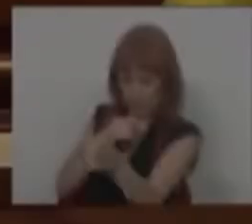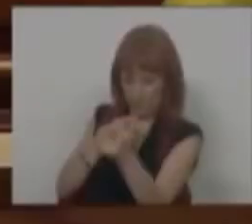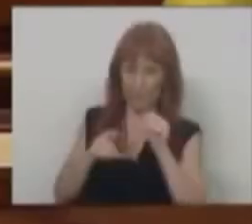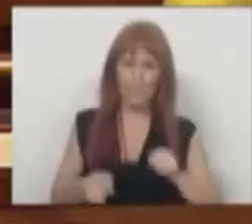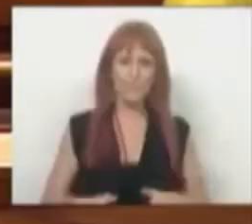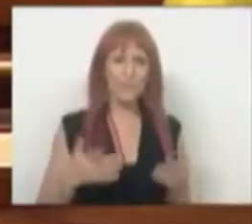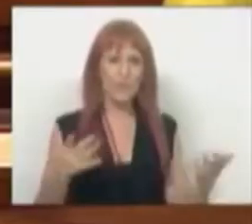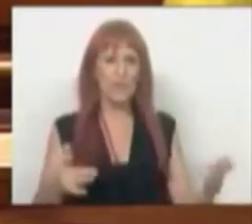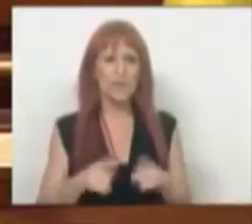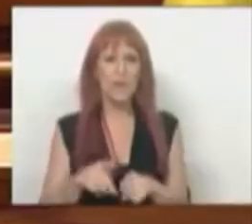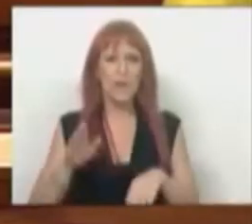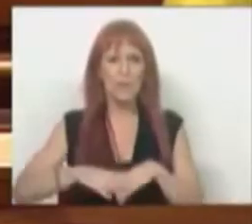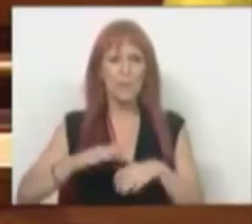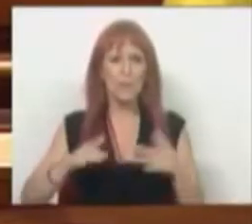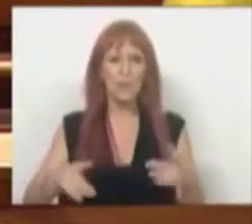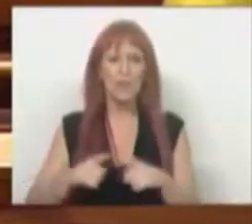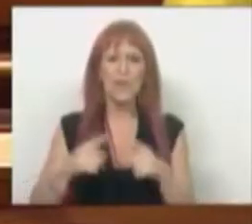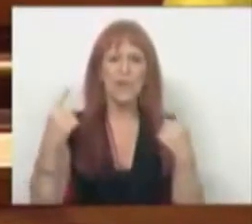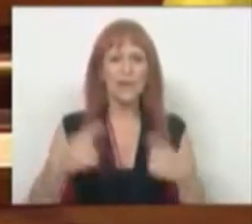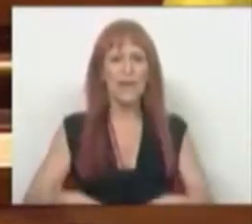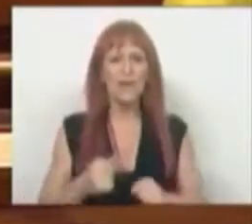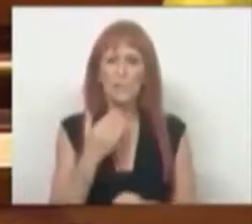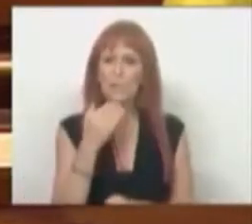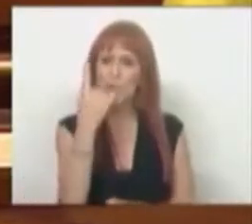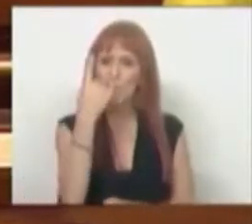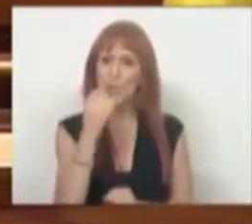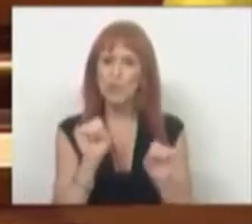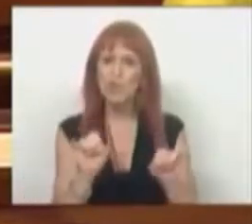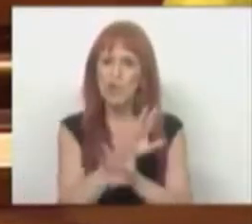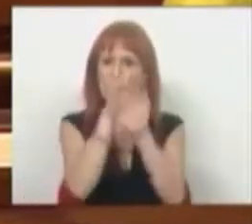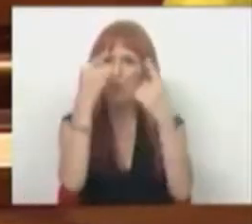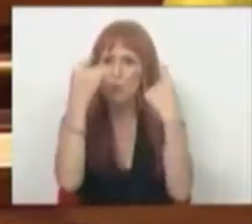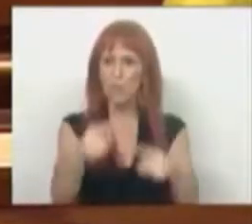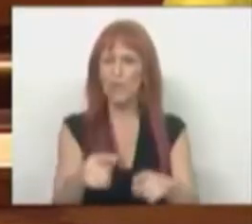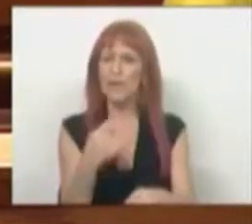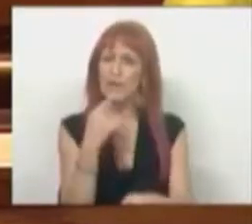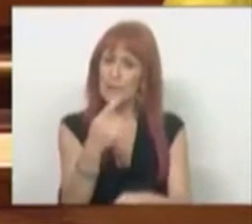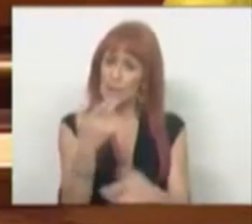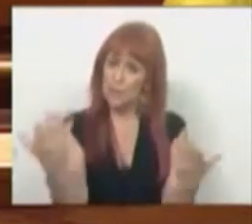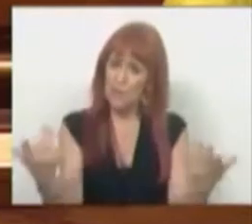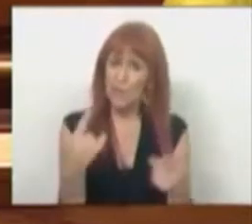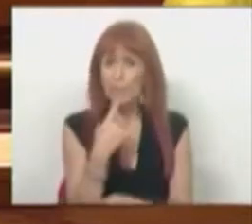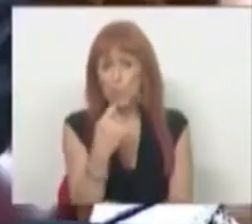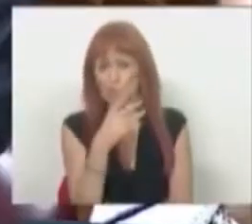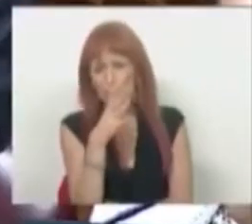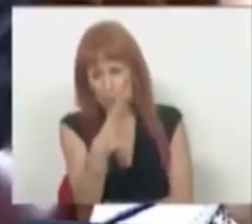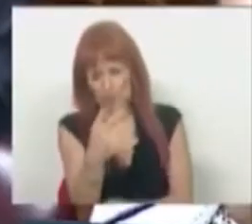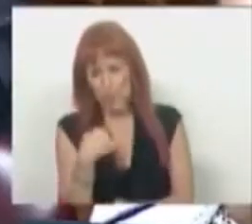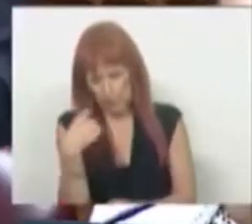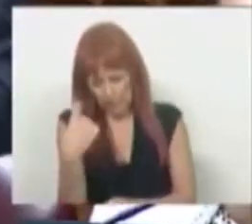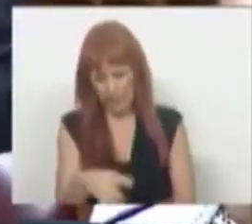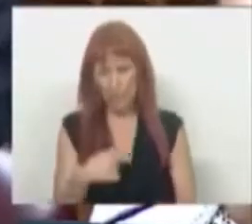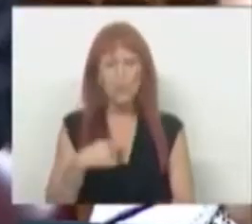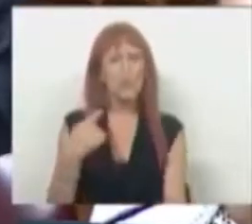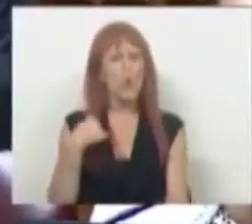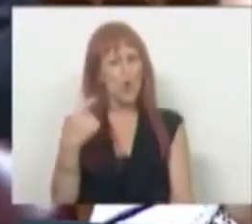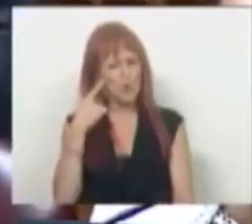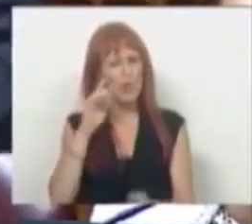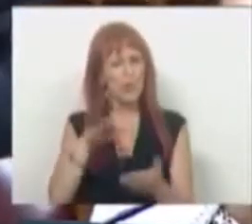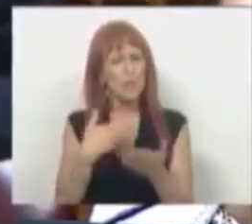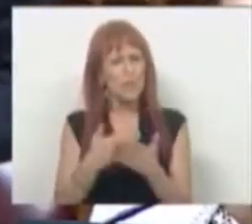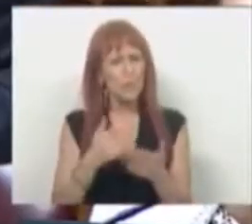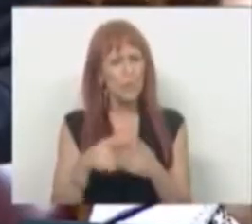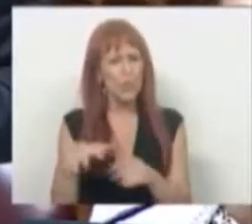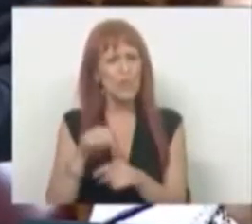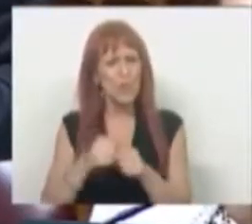E a esse propósito tenho um pedido de esclarecimento a fazer-lhe, tenho uma pergunta a fazer. Nós conhecemos propostas como